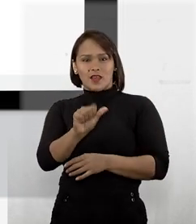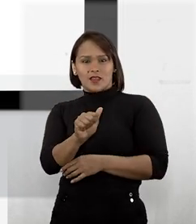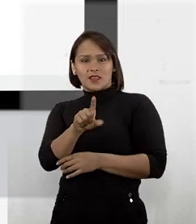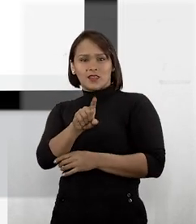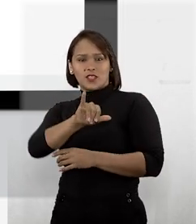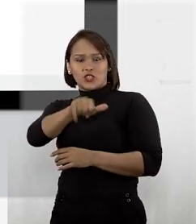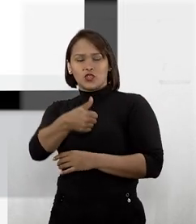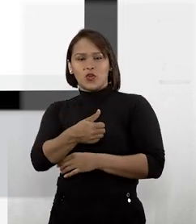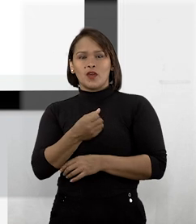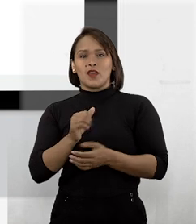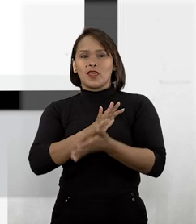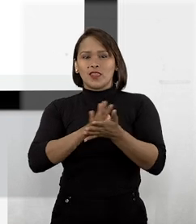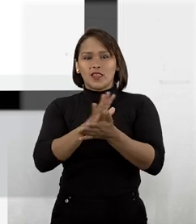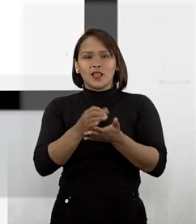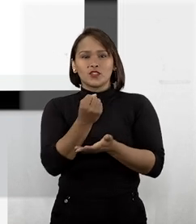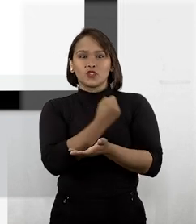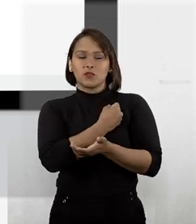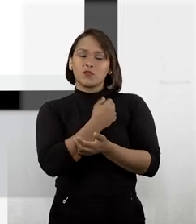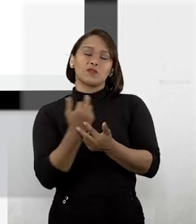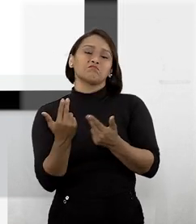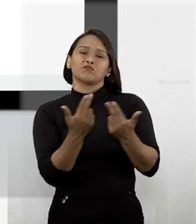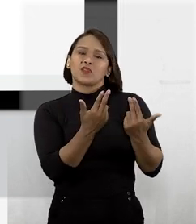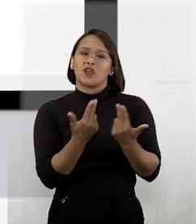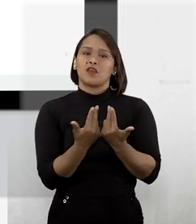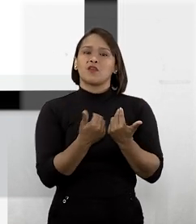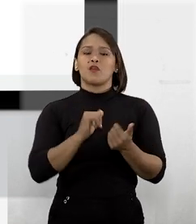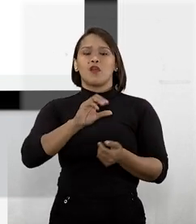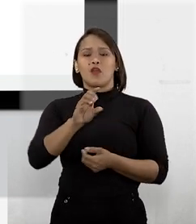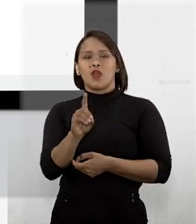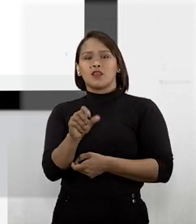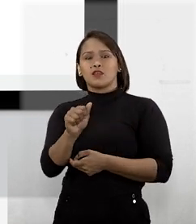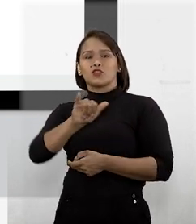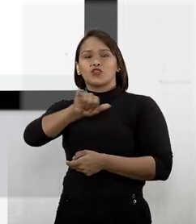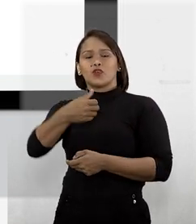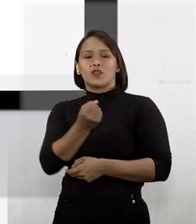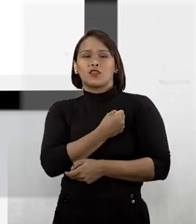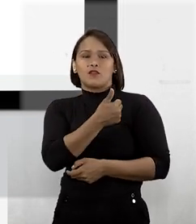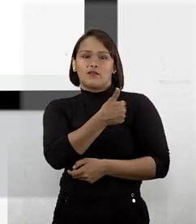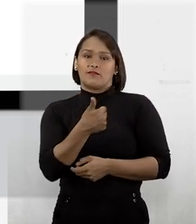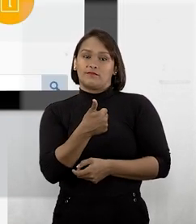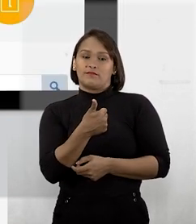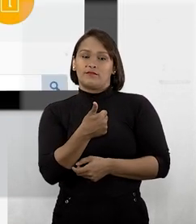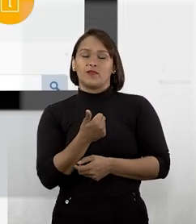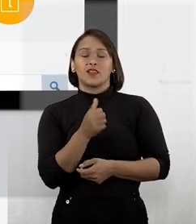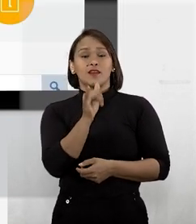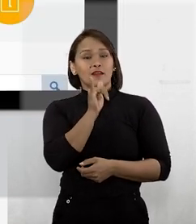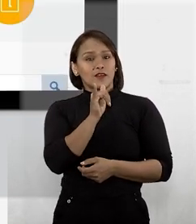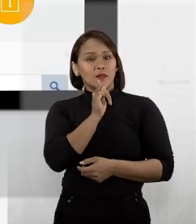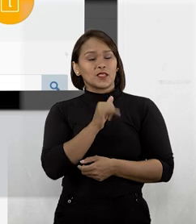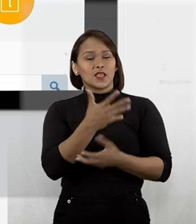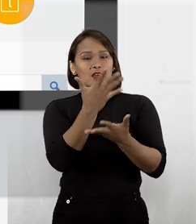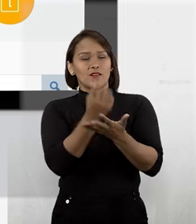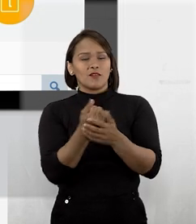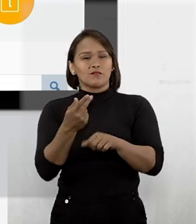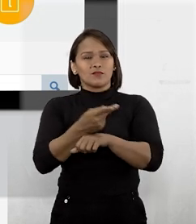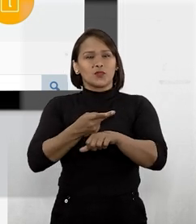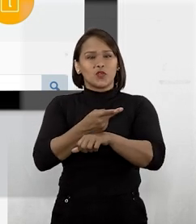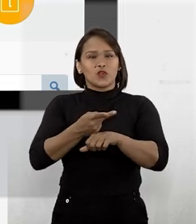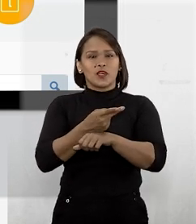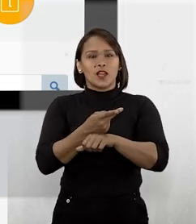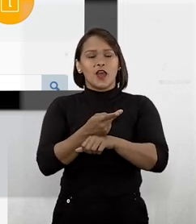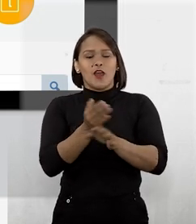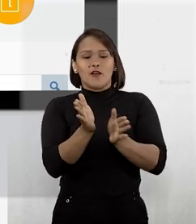sem número nenhum, é o mesmo que digitar ADJ1. Como exemplo, vamos procurar por